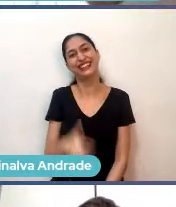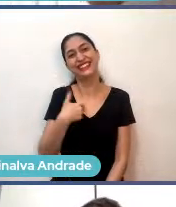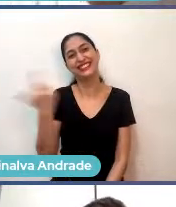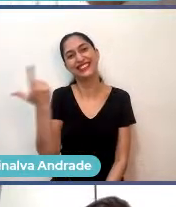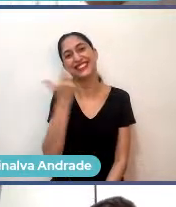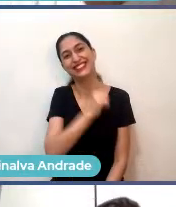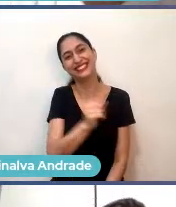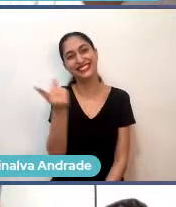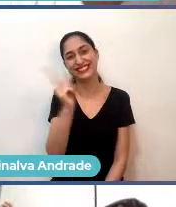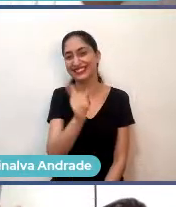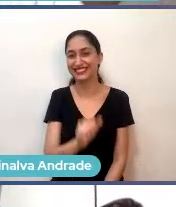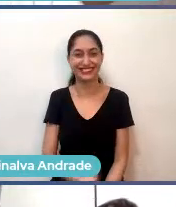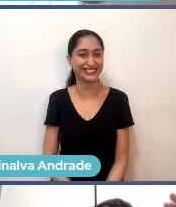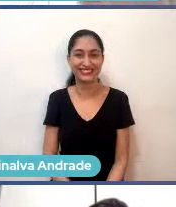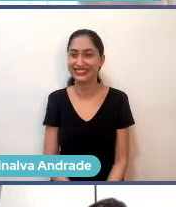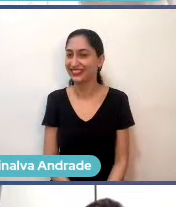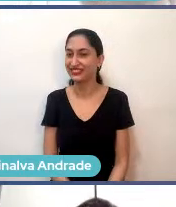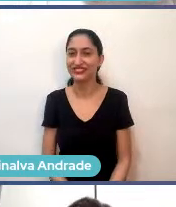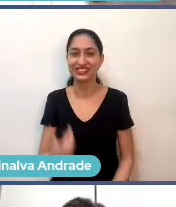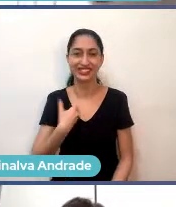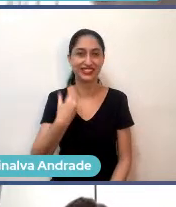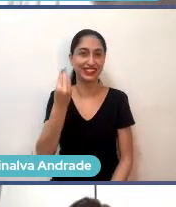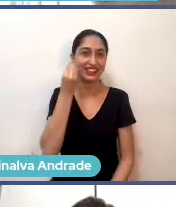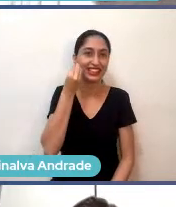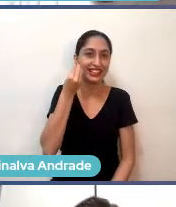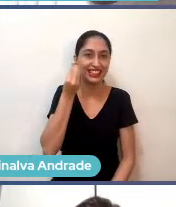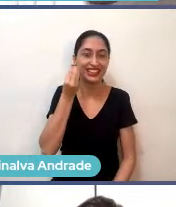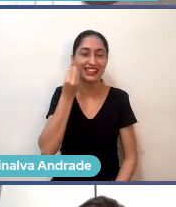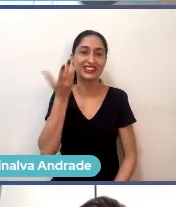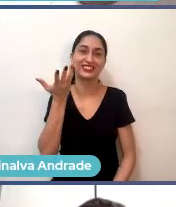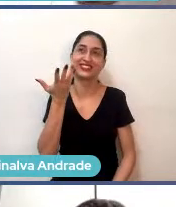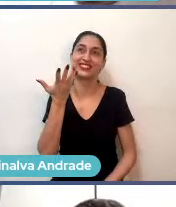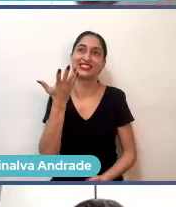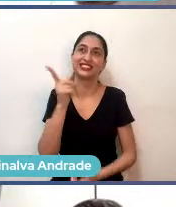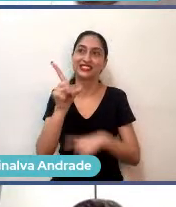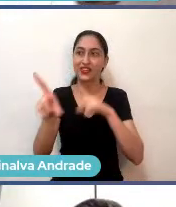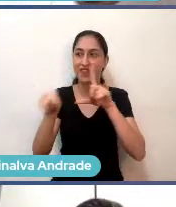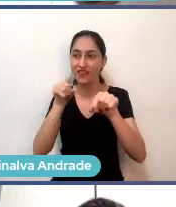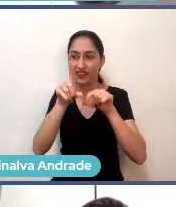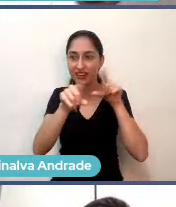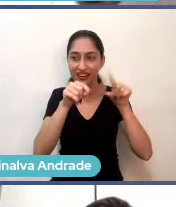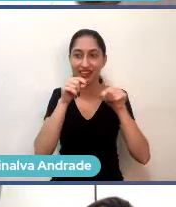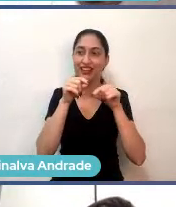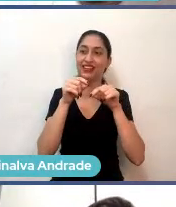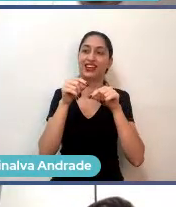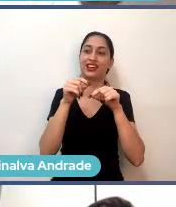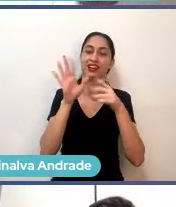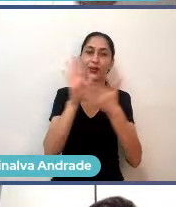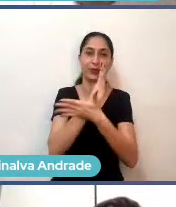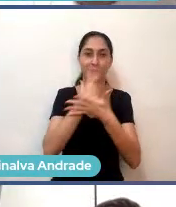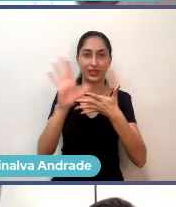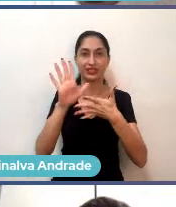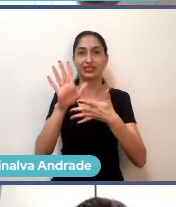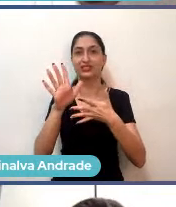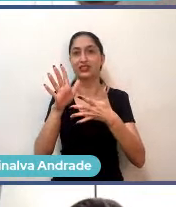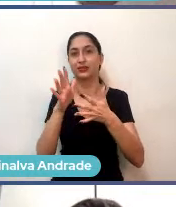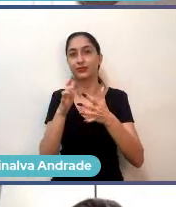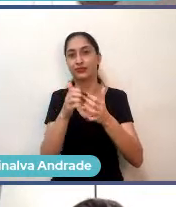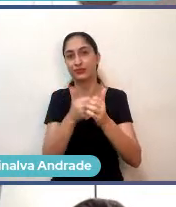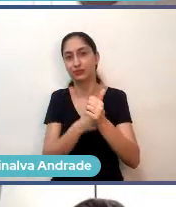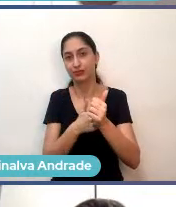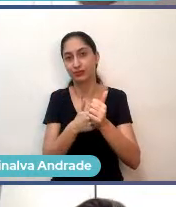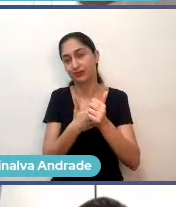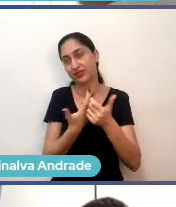Eu tenho que priorizar aquilo que é mais importante dentro de cada lugar. Se vocês olharem meu computador aqui,